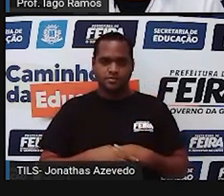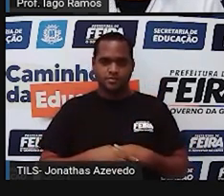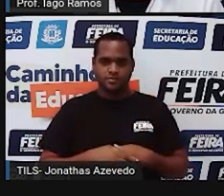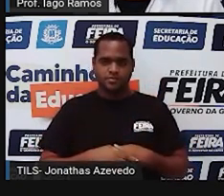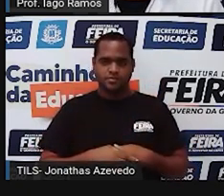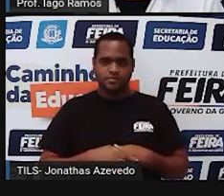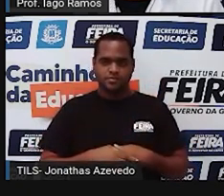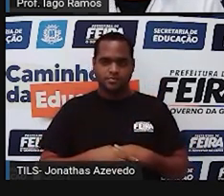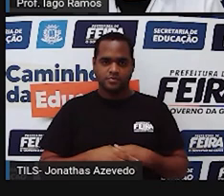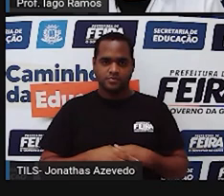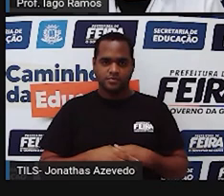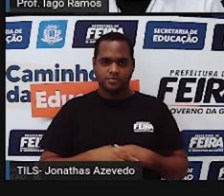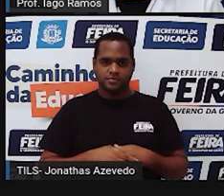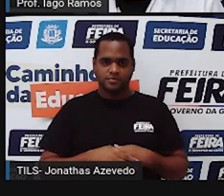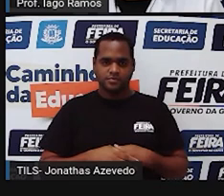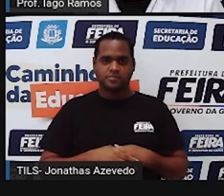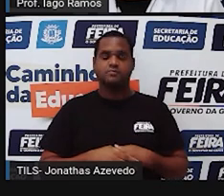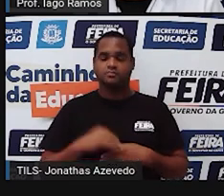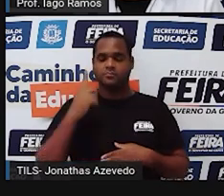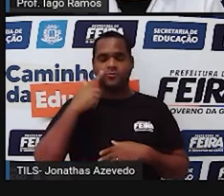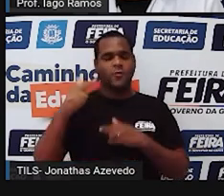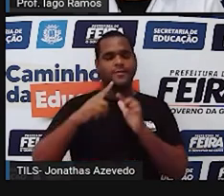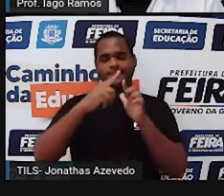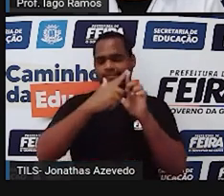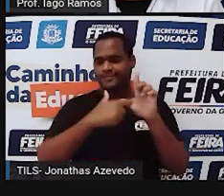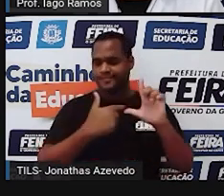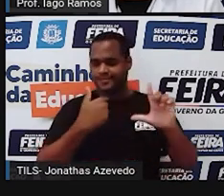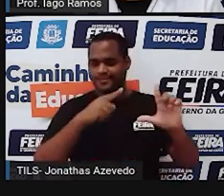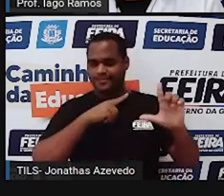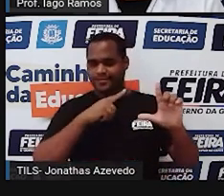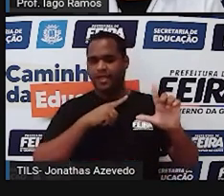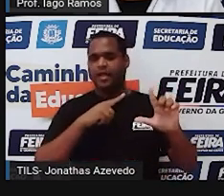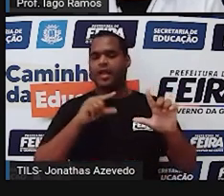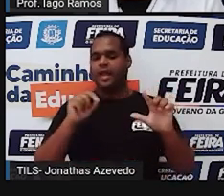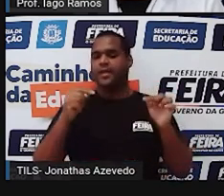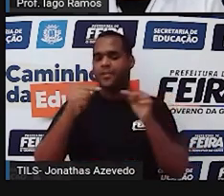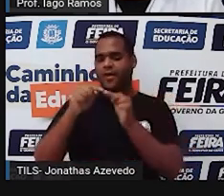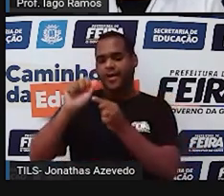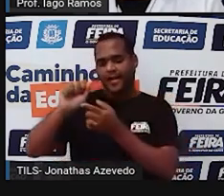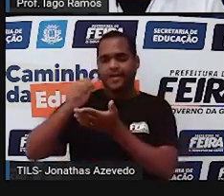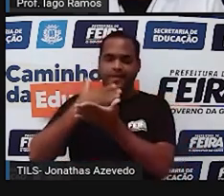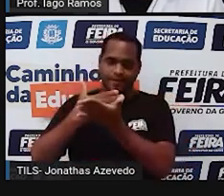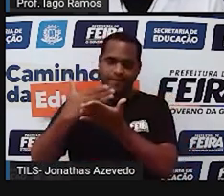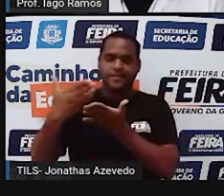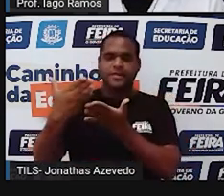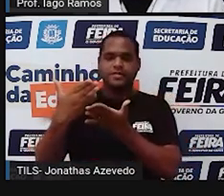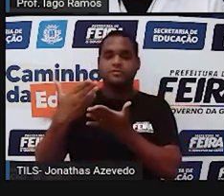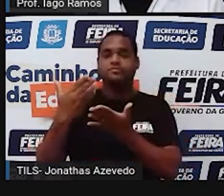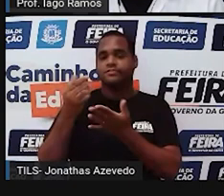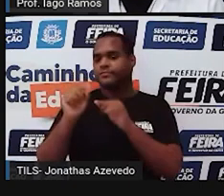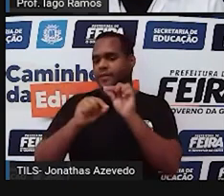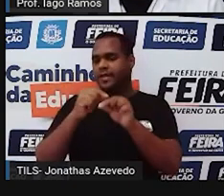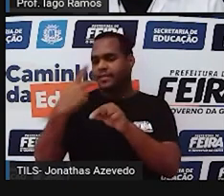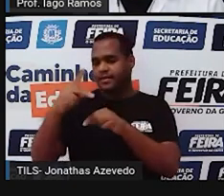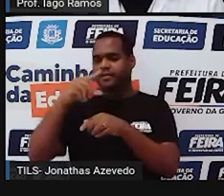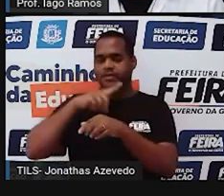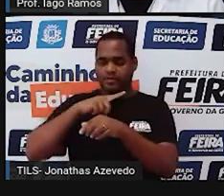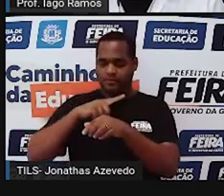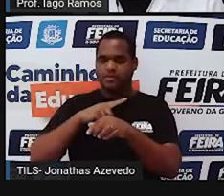vamos ali agora fazer a outra semirreta também saindo do ponto A e aí eu já tenho